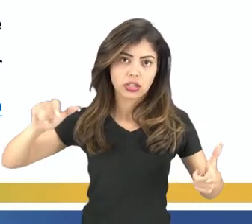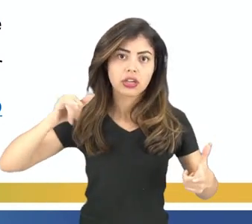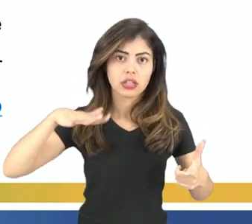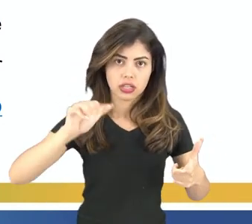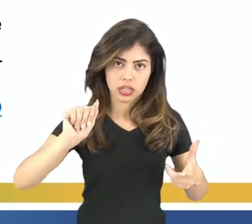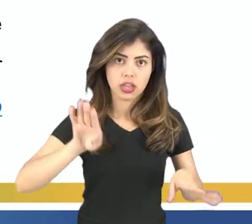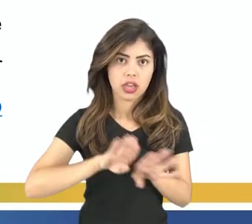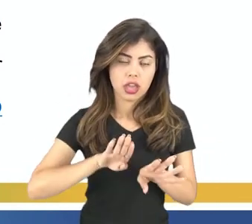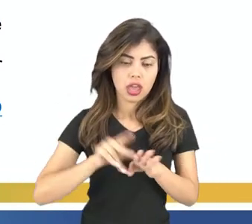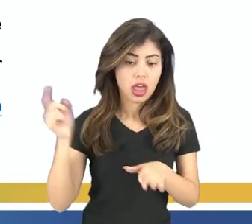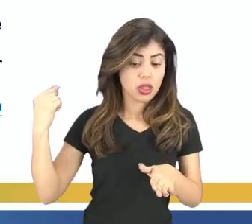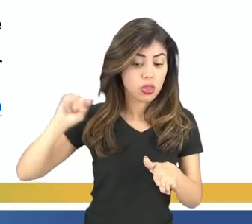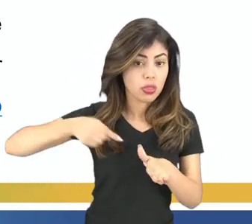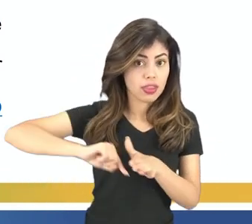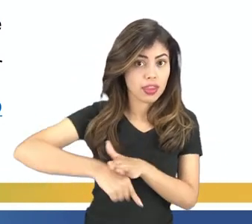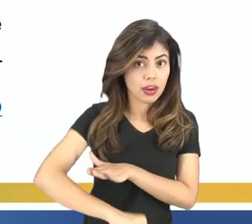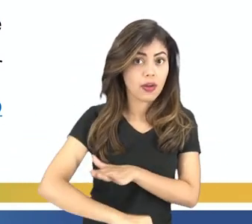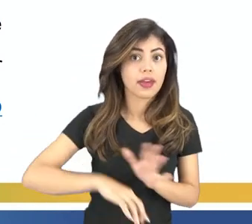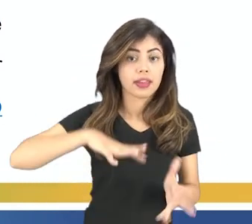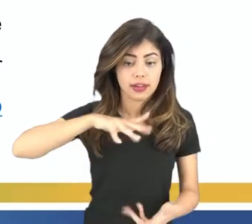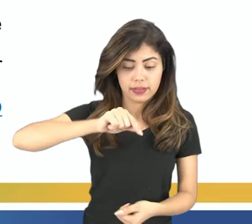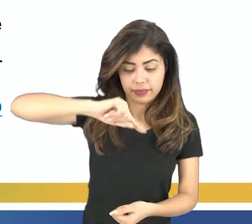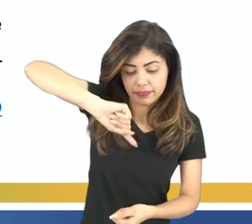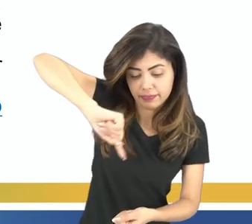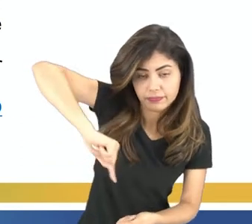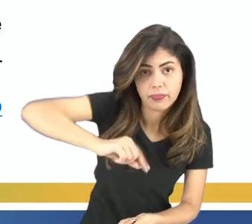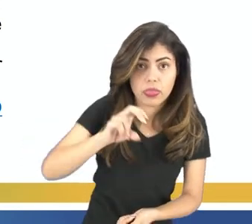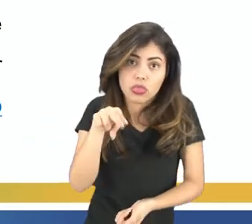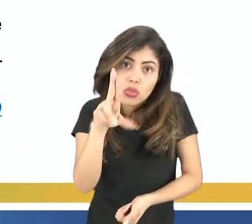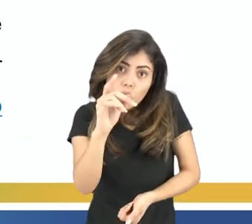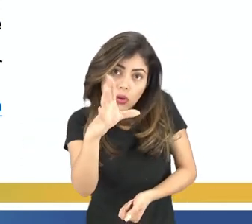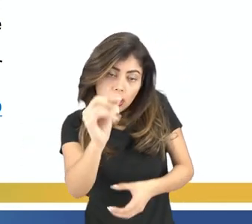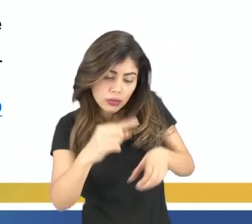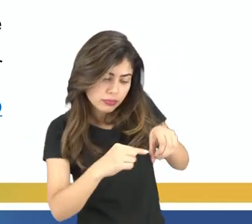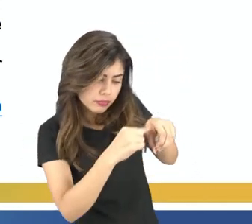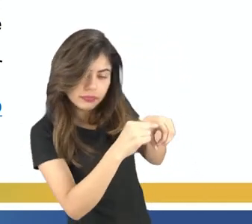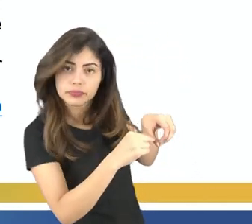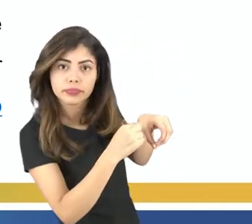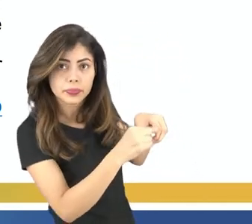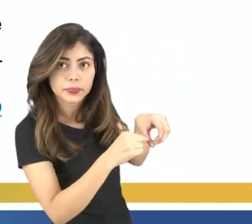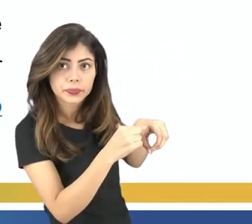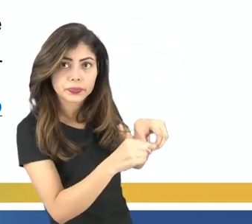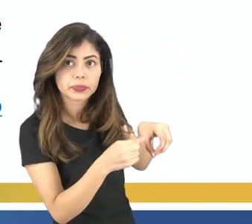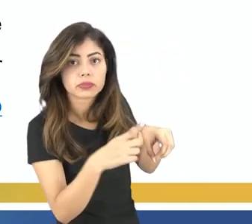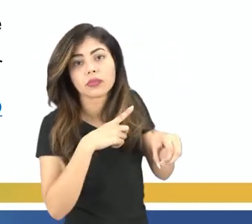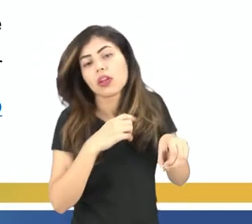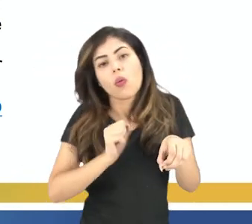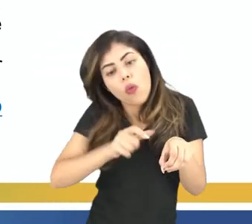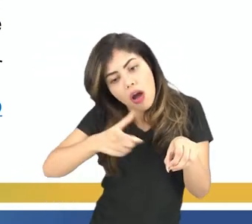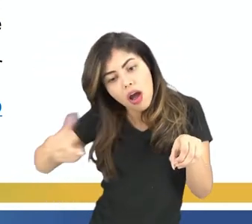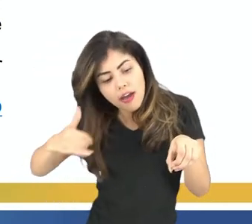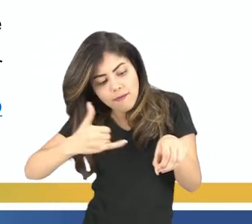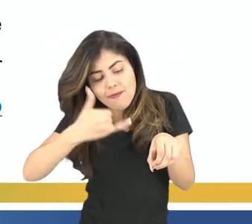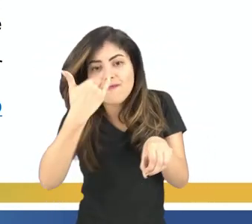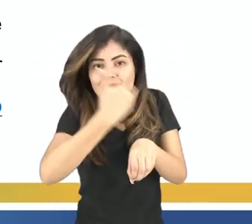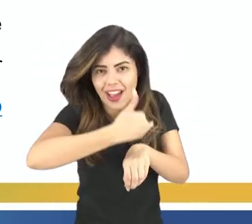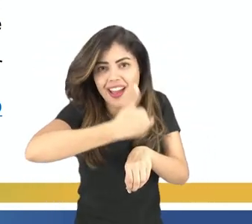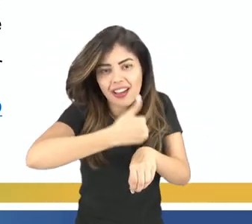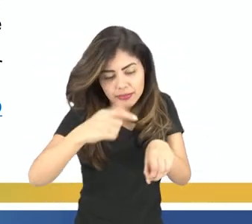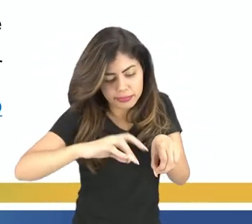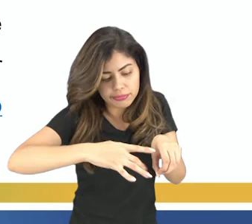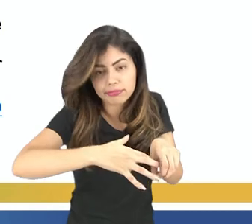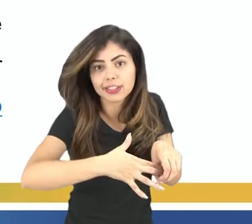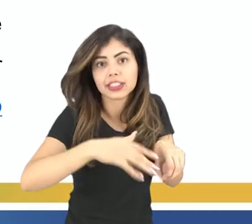vista que no seu interior, se a gente verificar ali no núcleo da terra, a gente tem uma grande concentração de ferro e de outros